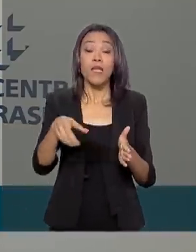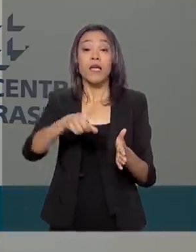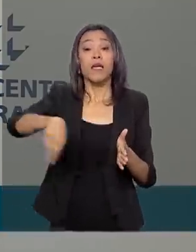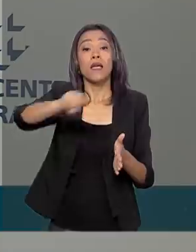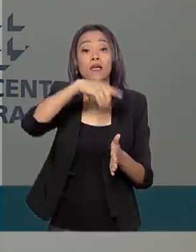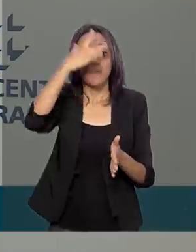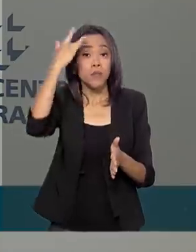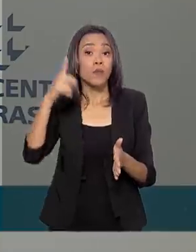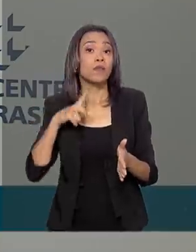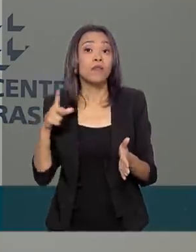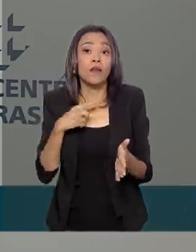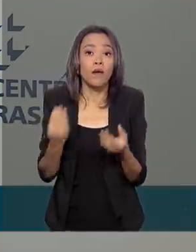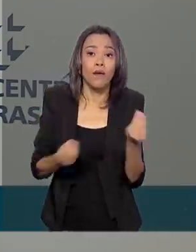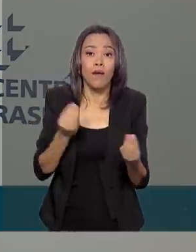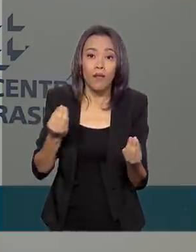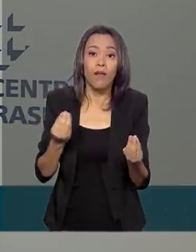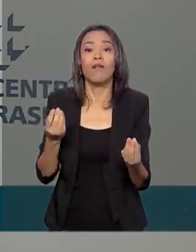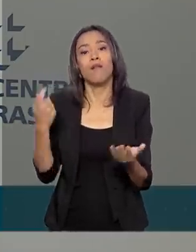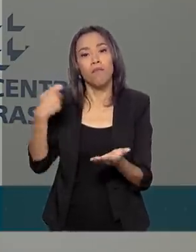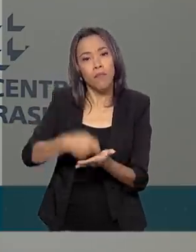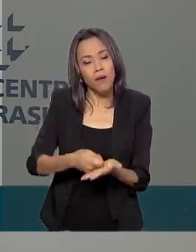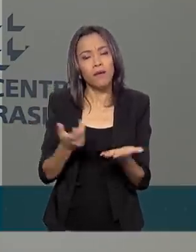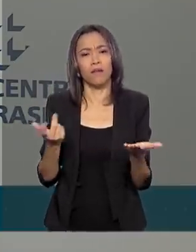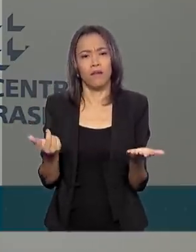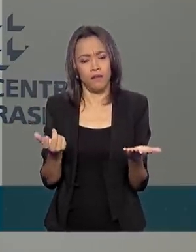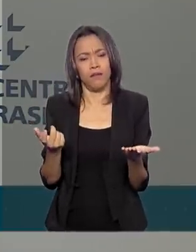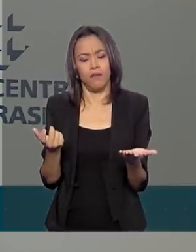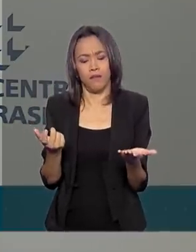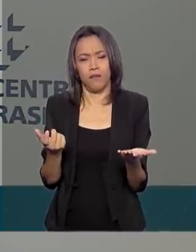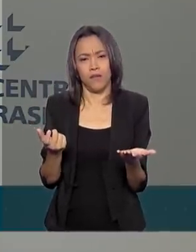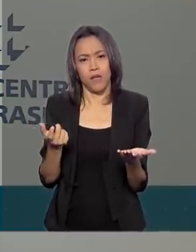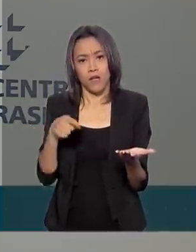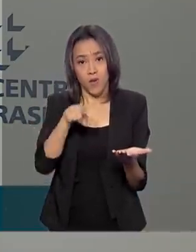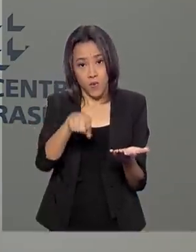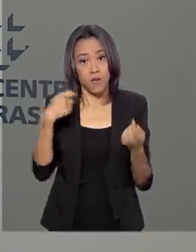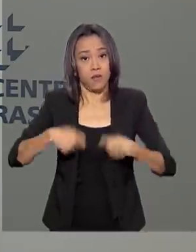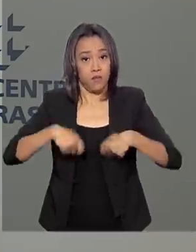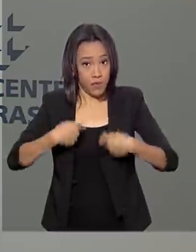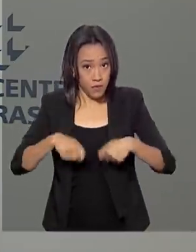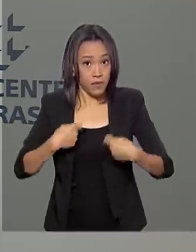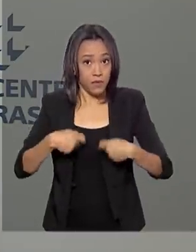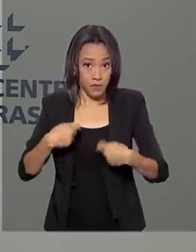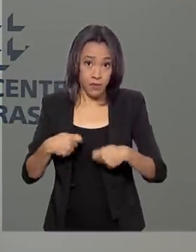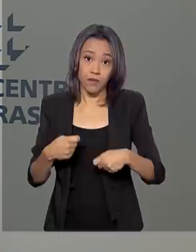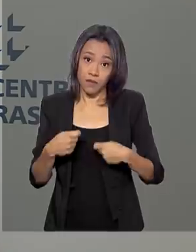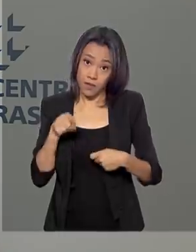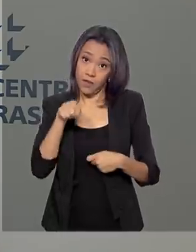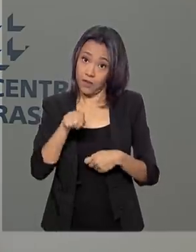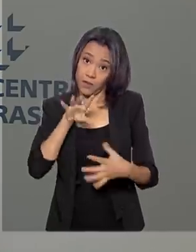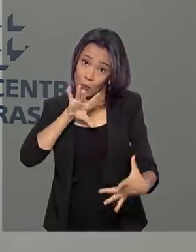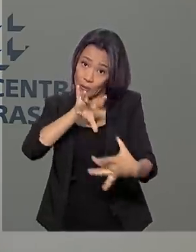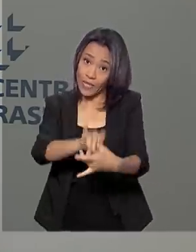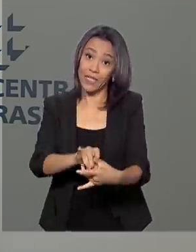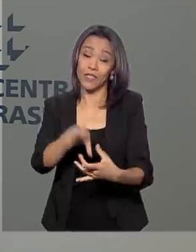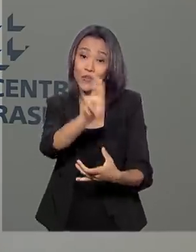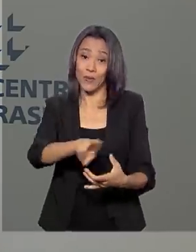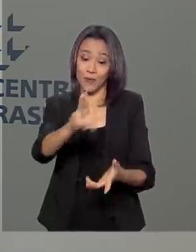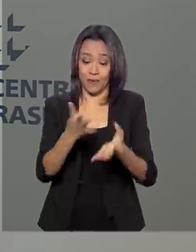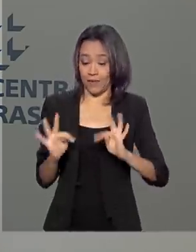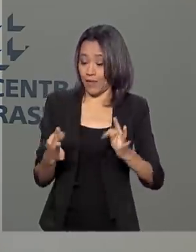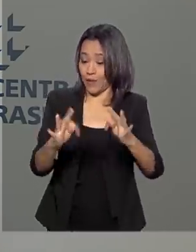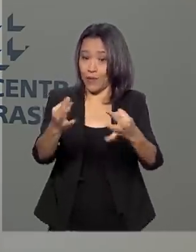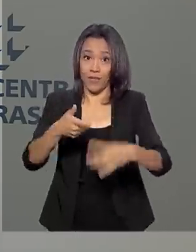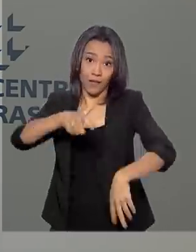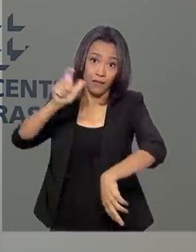alternativa, uma alternativa que possa atender ao que a população precisa nesse contexto de digitalização, de